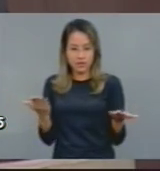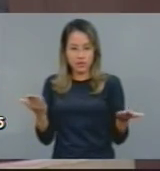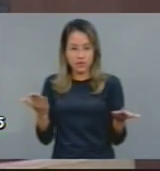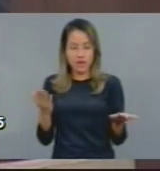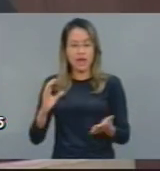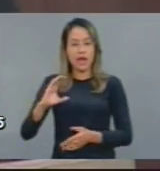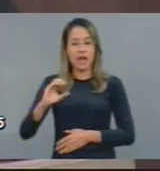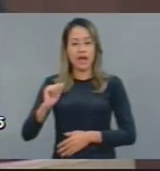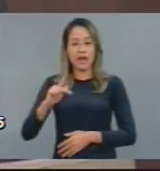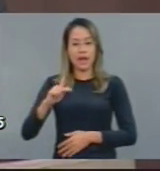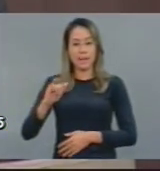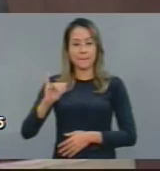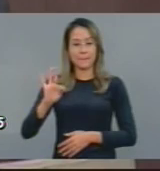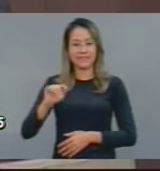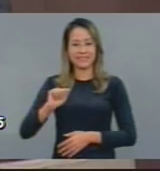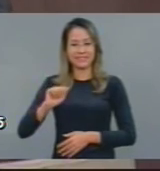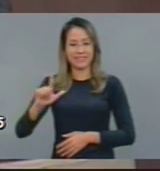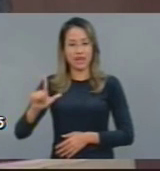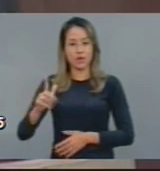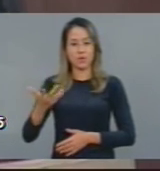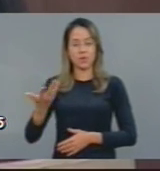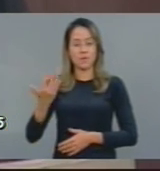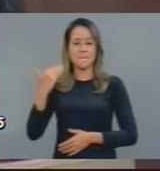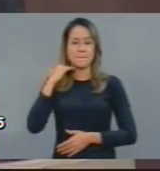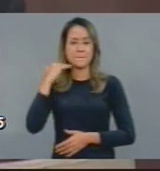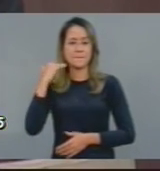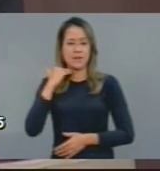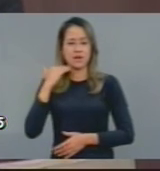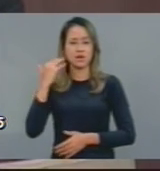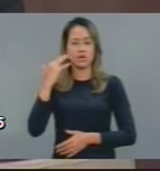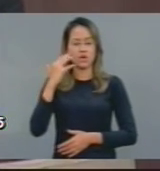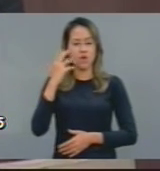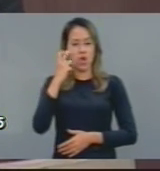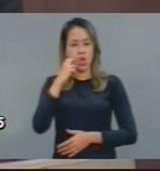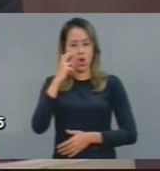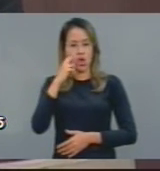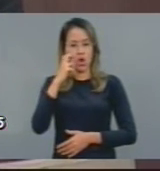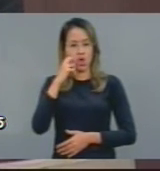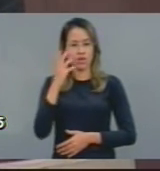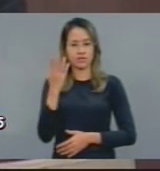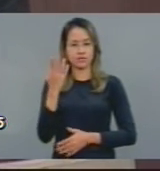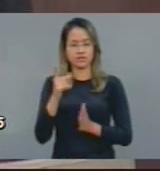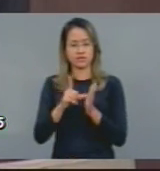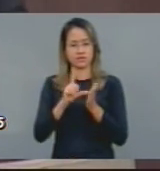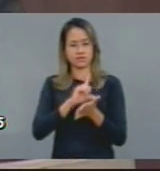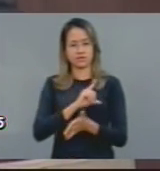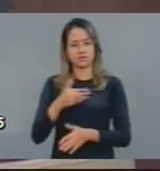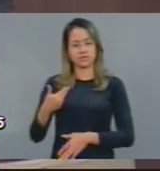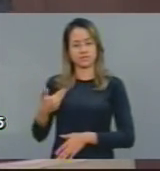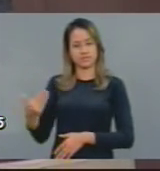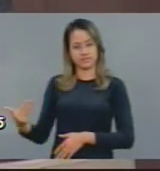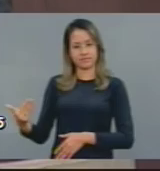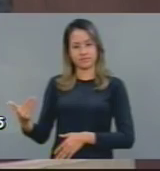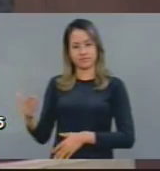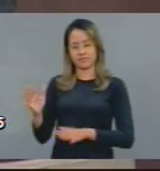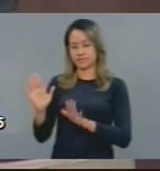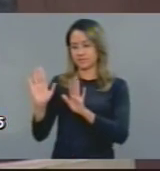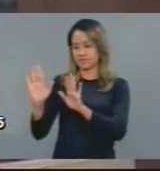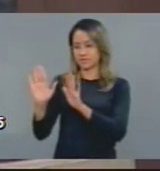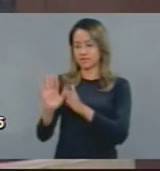financeiro, dos bancos. E antes de passar aos apartes, deputados, um último dado.